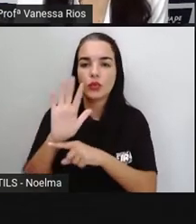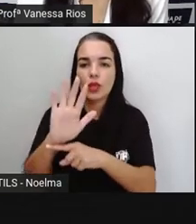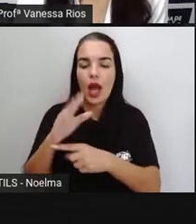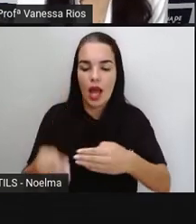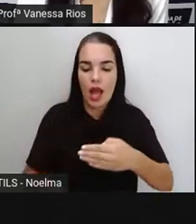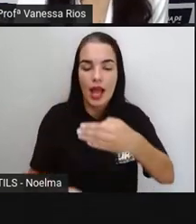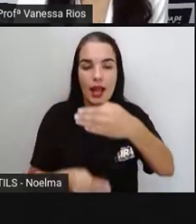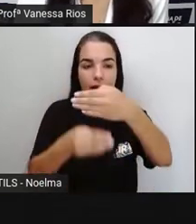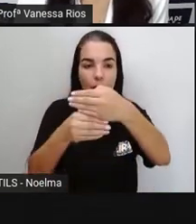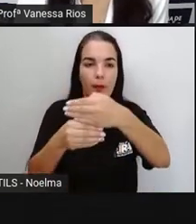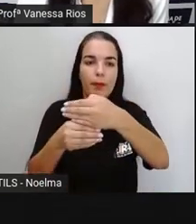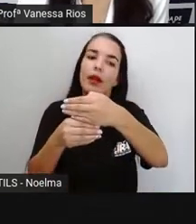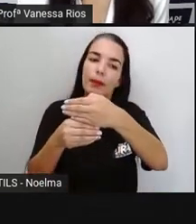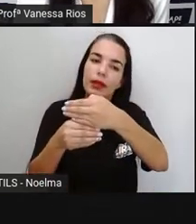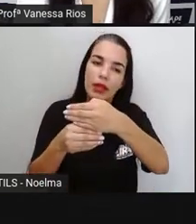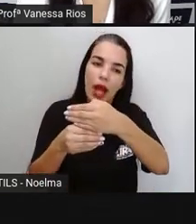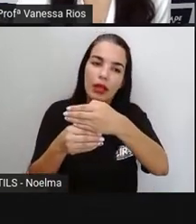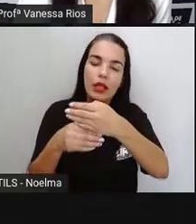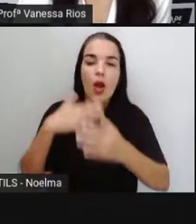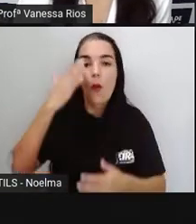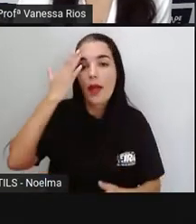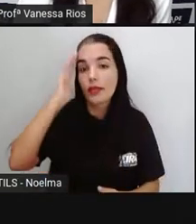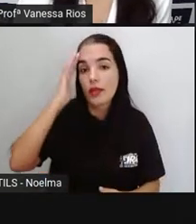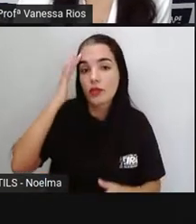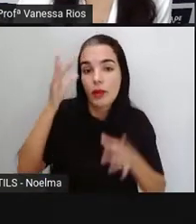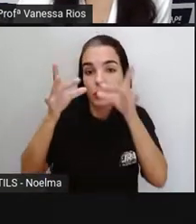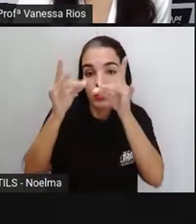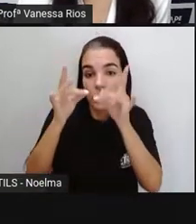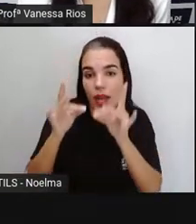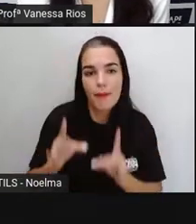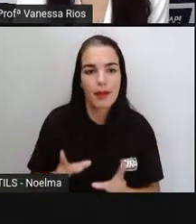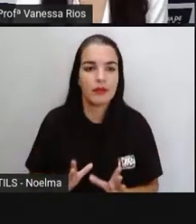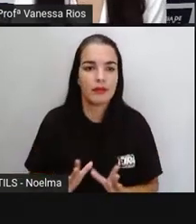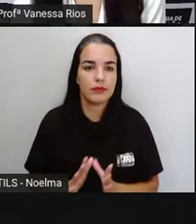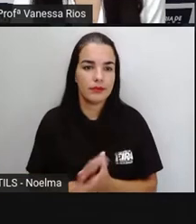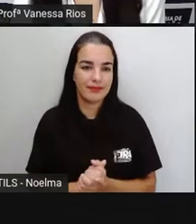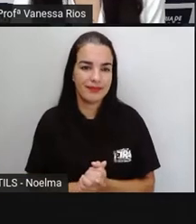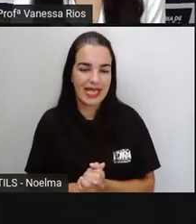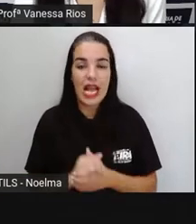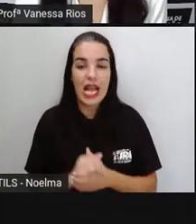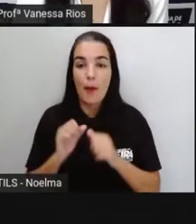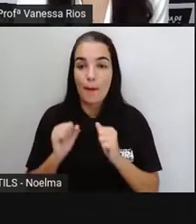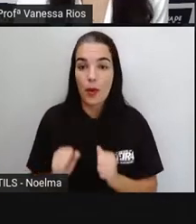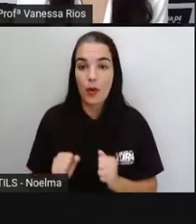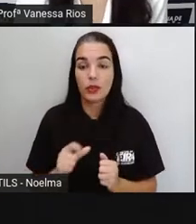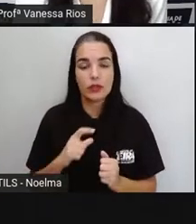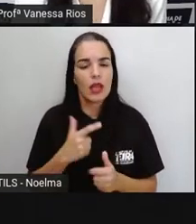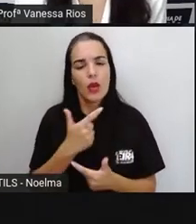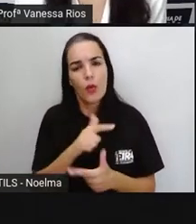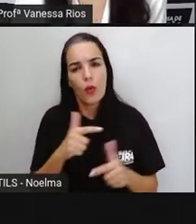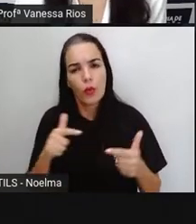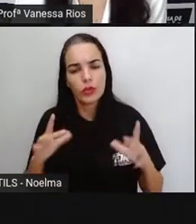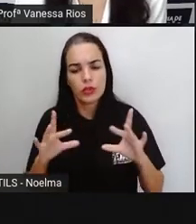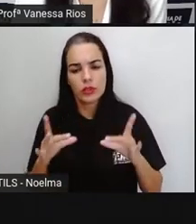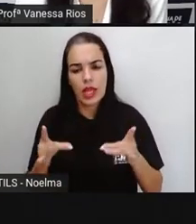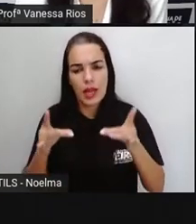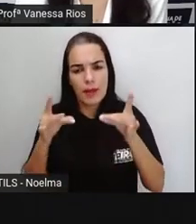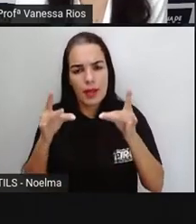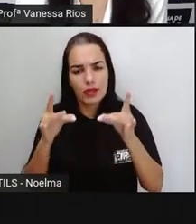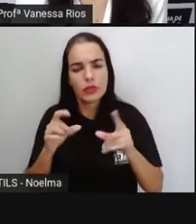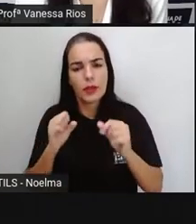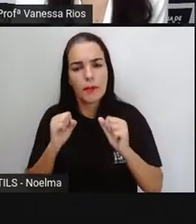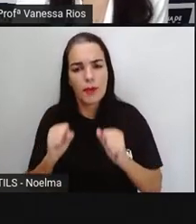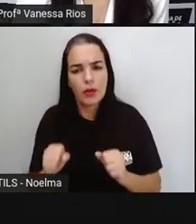compõem a estrutura do texto, ela pode apresentar também outros elementos que vão complementar as informações